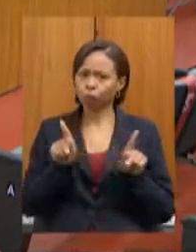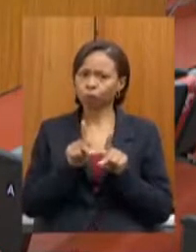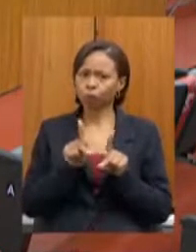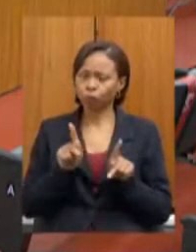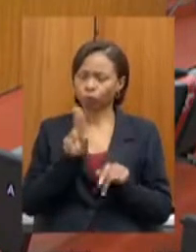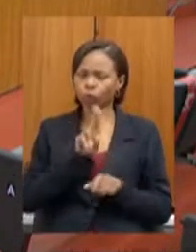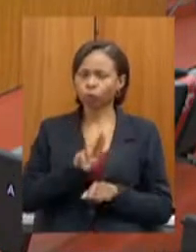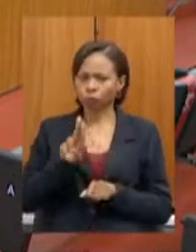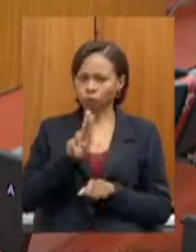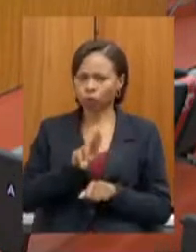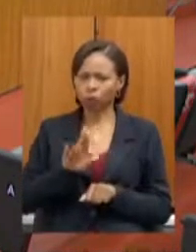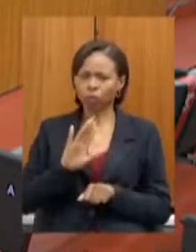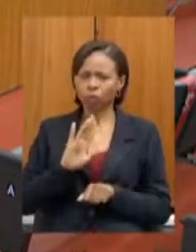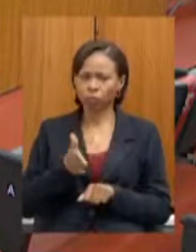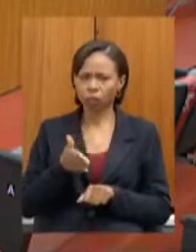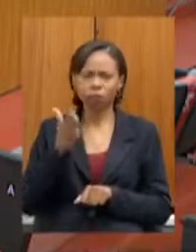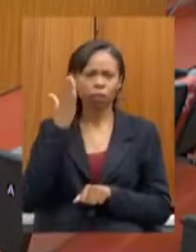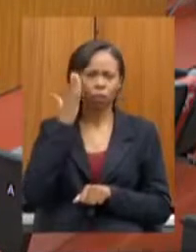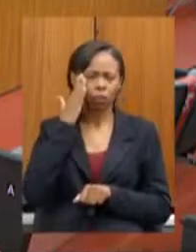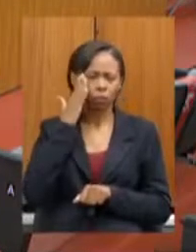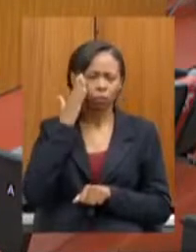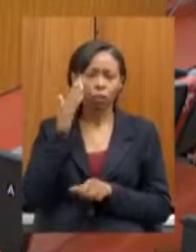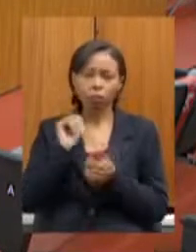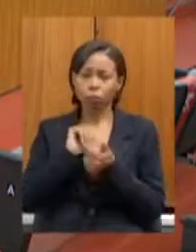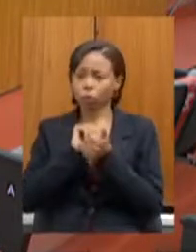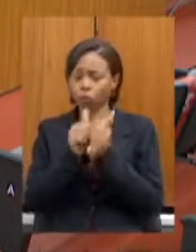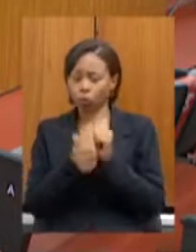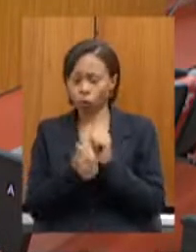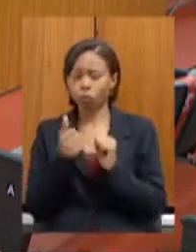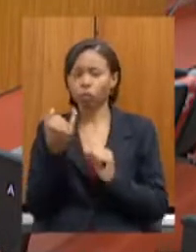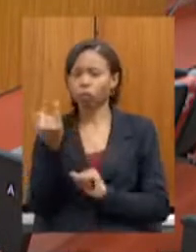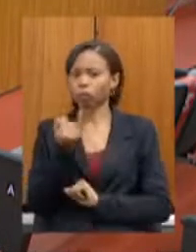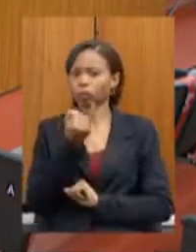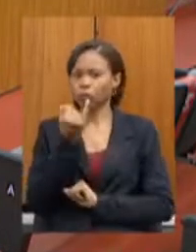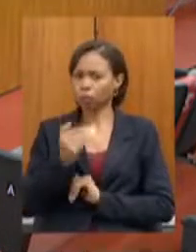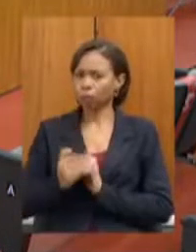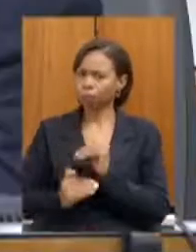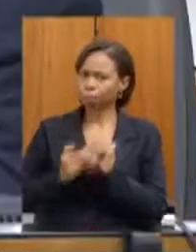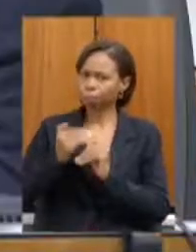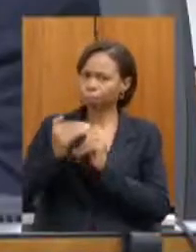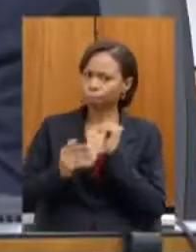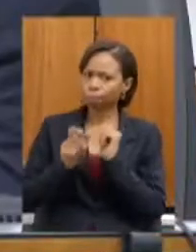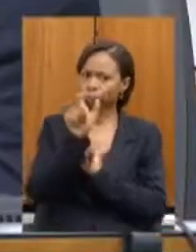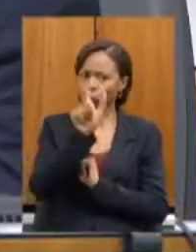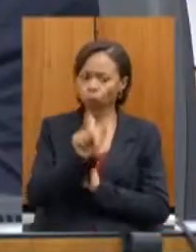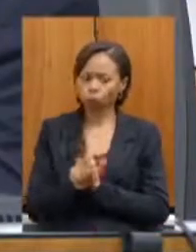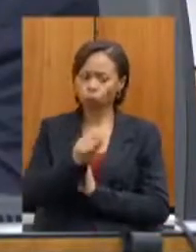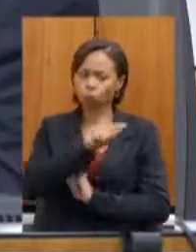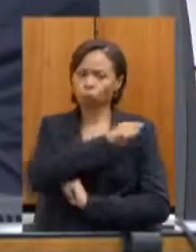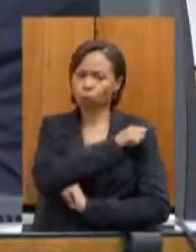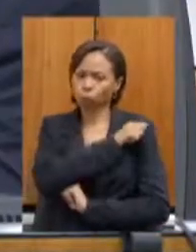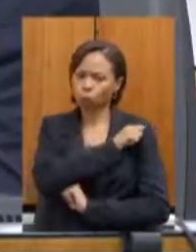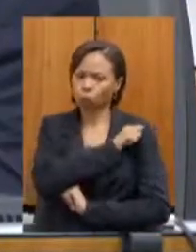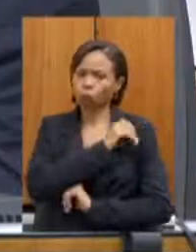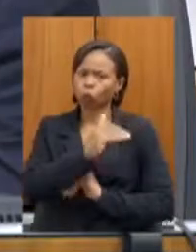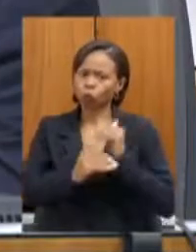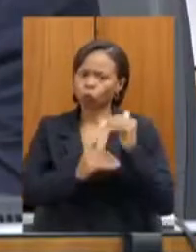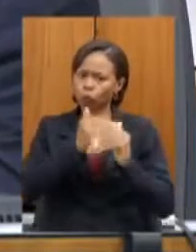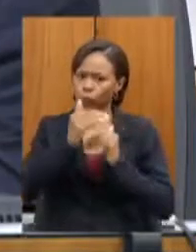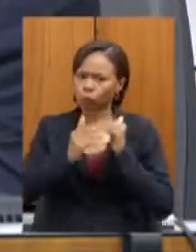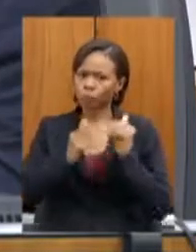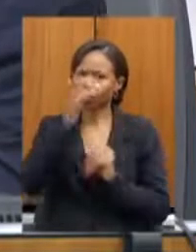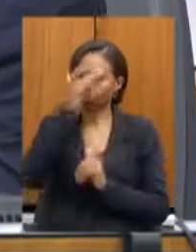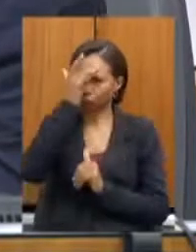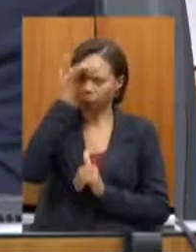importância do esporte para o desenvolvimento de um aluno para o desenvolvimento de uma pessoa ele gera